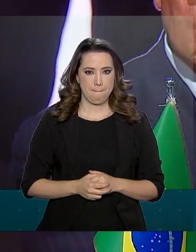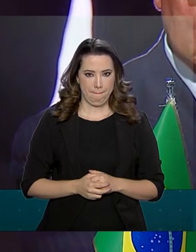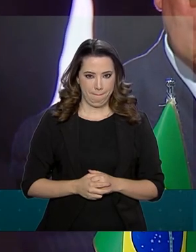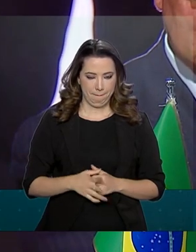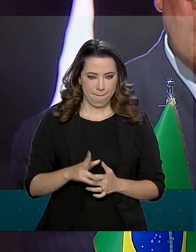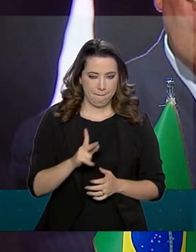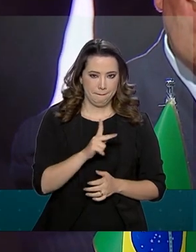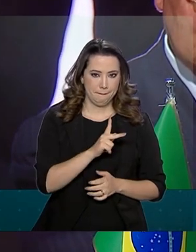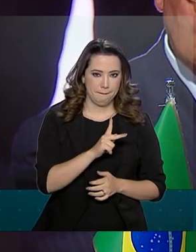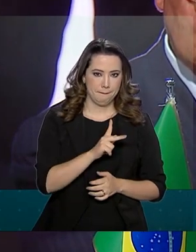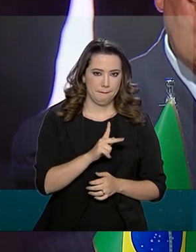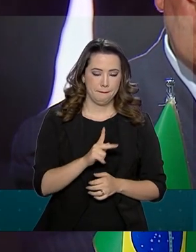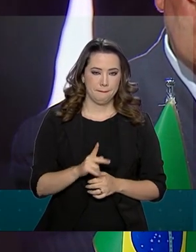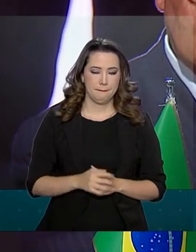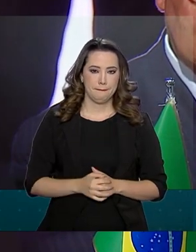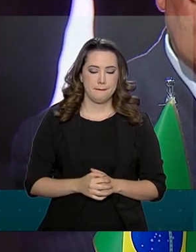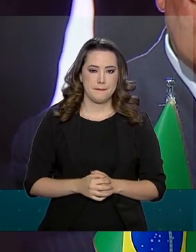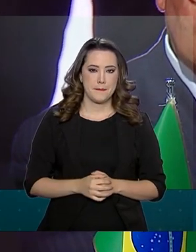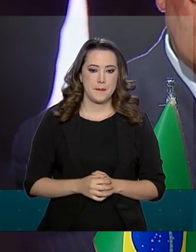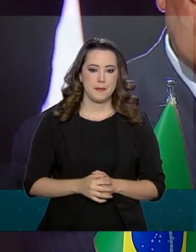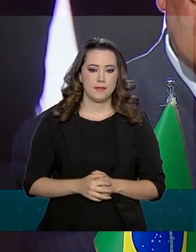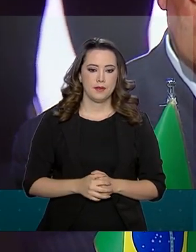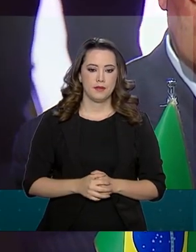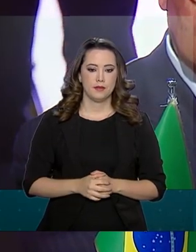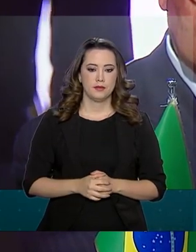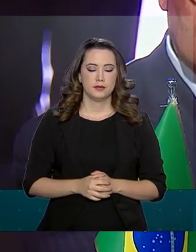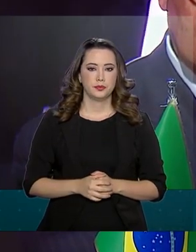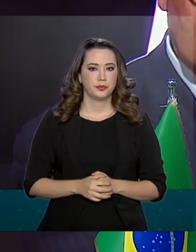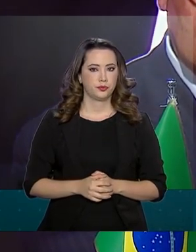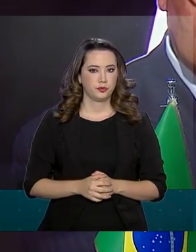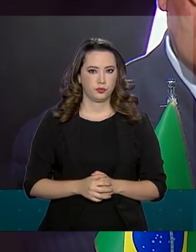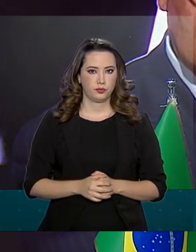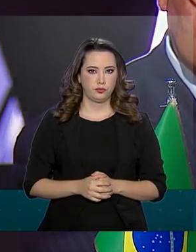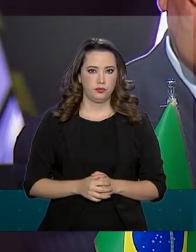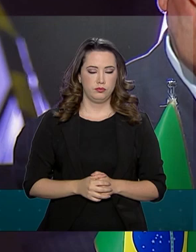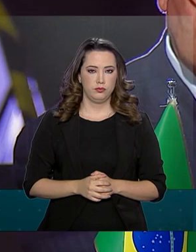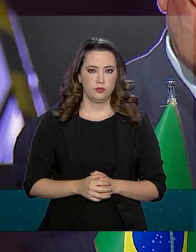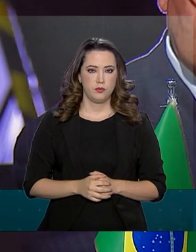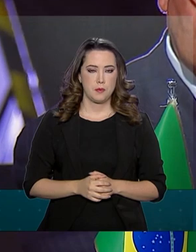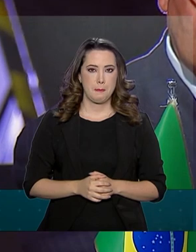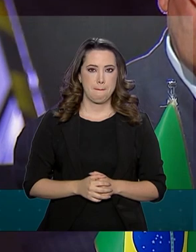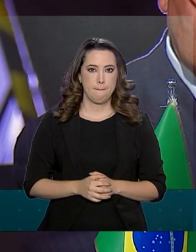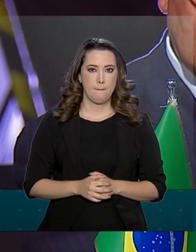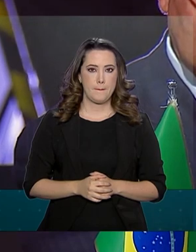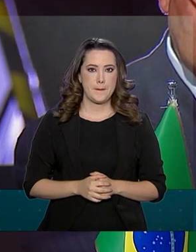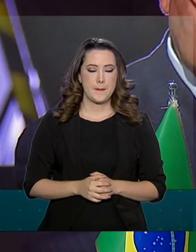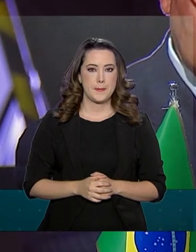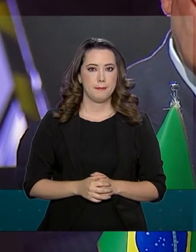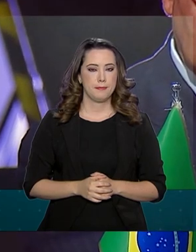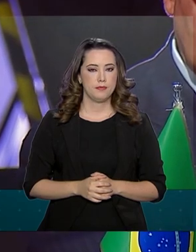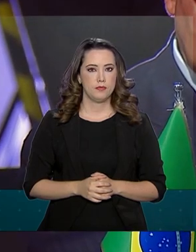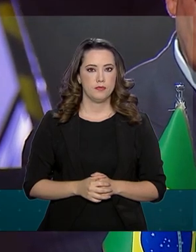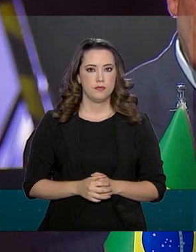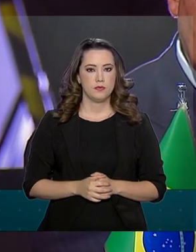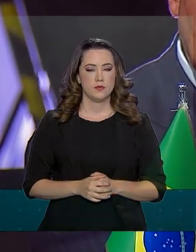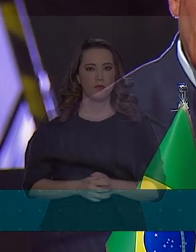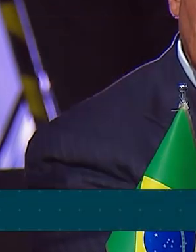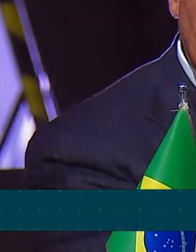distinguidos, senhores presidentes Macri, Marito, Vásquez,